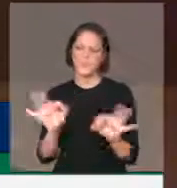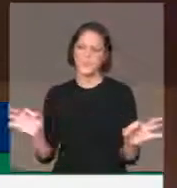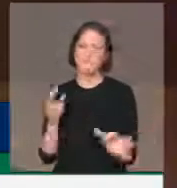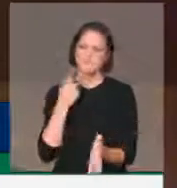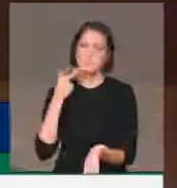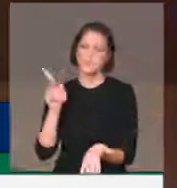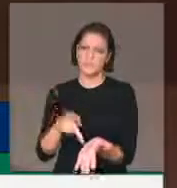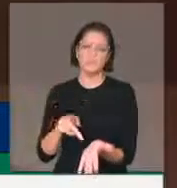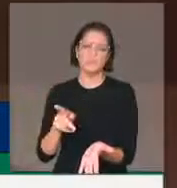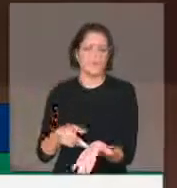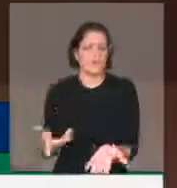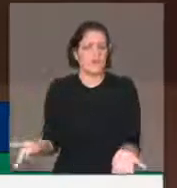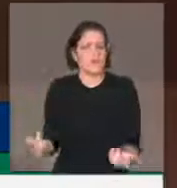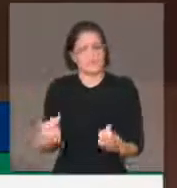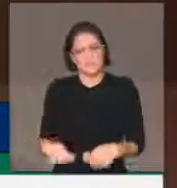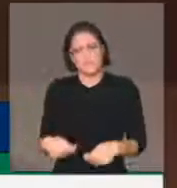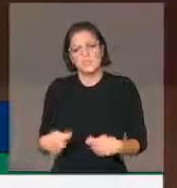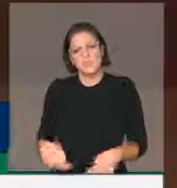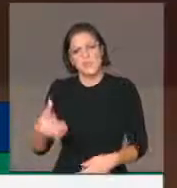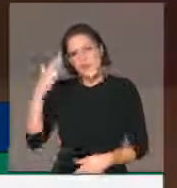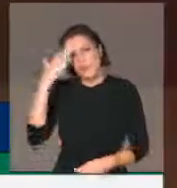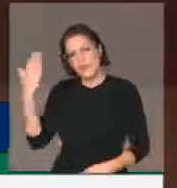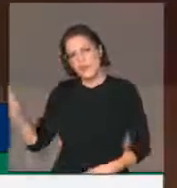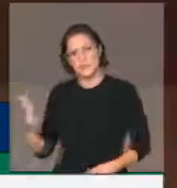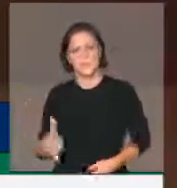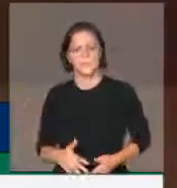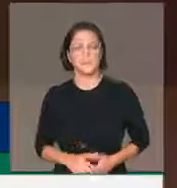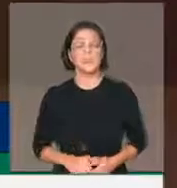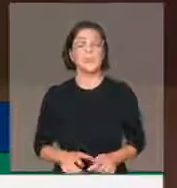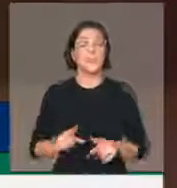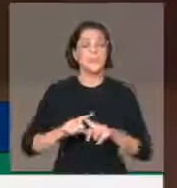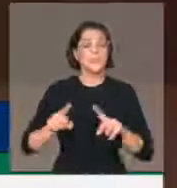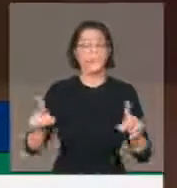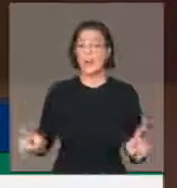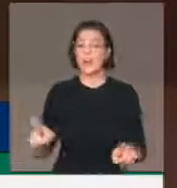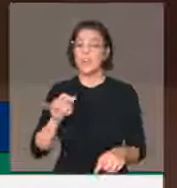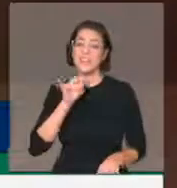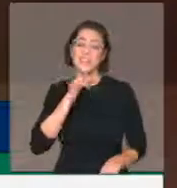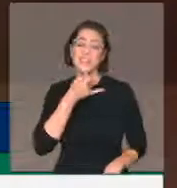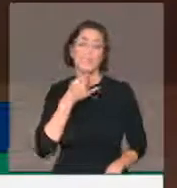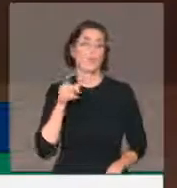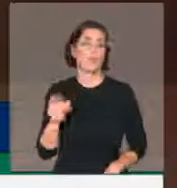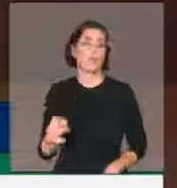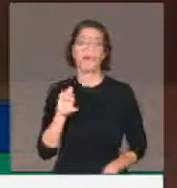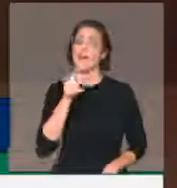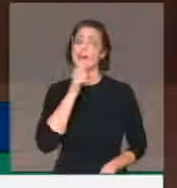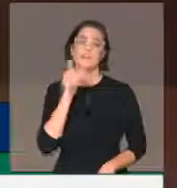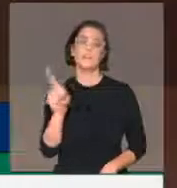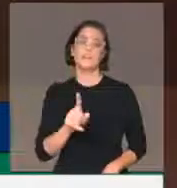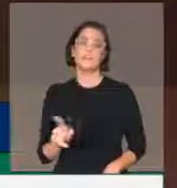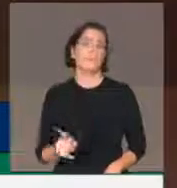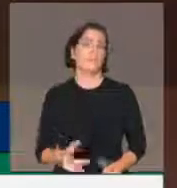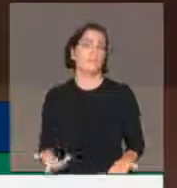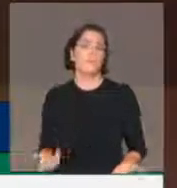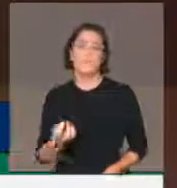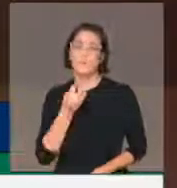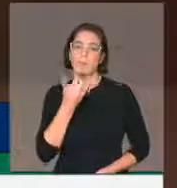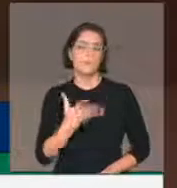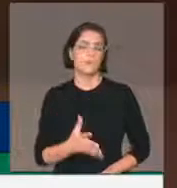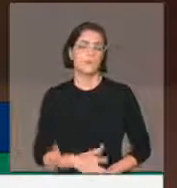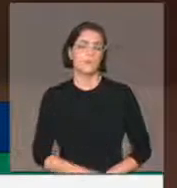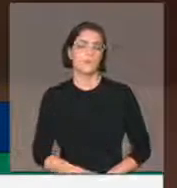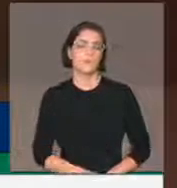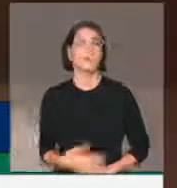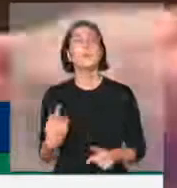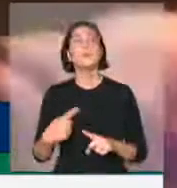sincero, sendo franco, nós temos que reconhecer e agradecer por isso. Mas, infelizmente, o relatório não atende às nossas necessidades. Por que